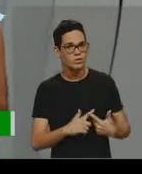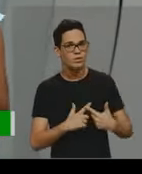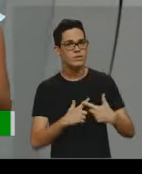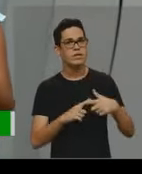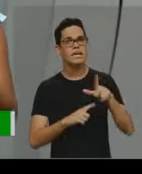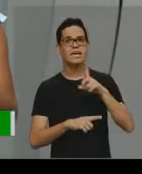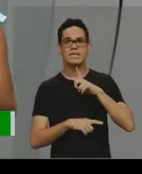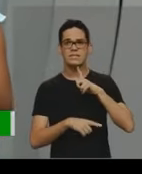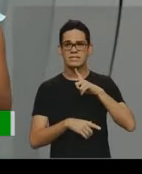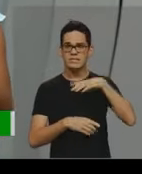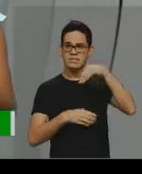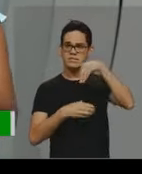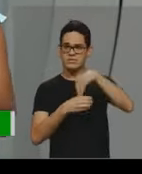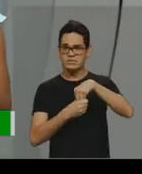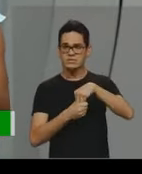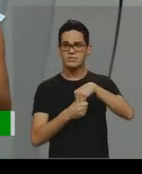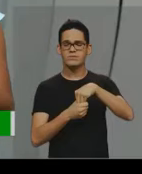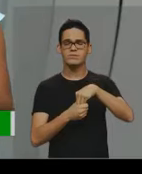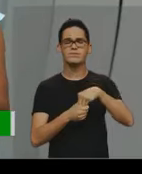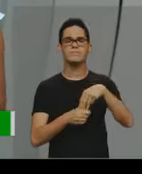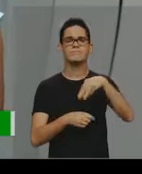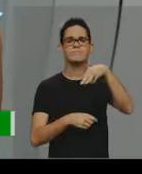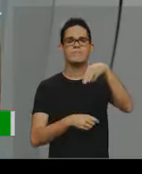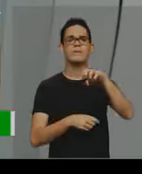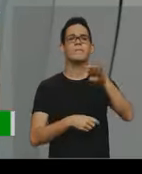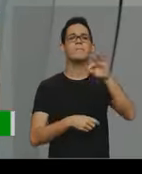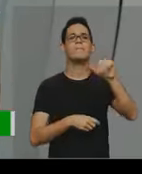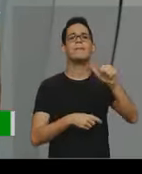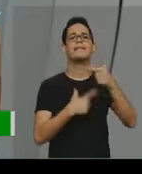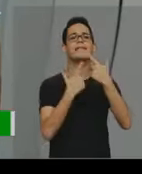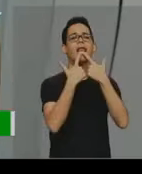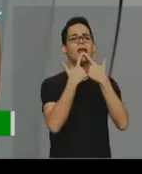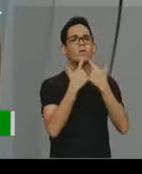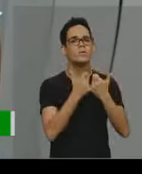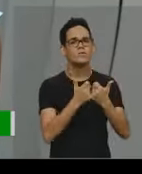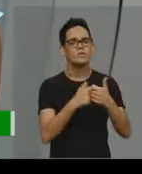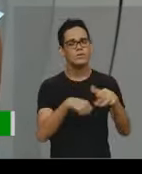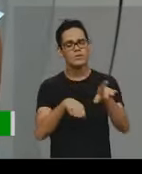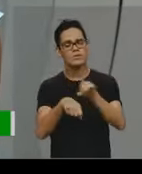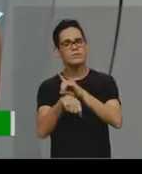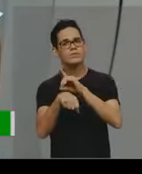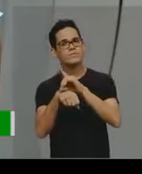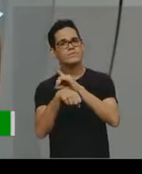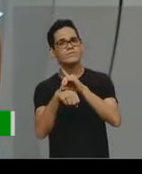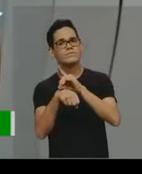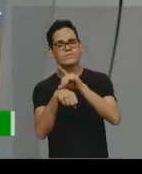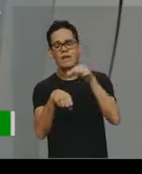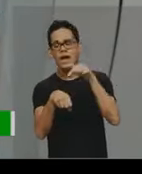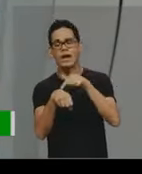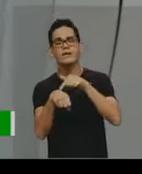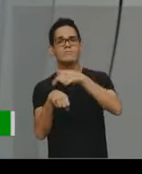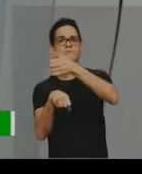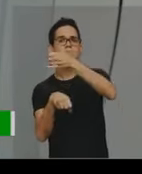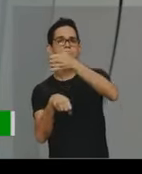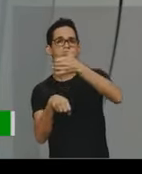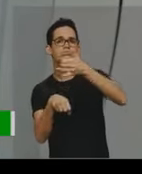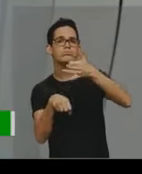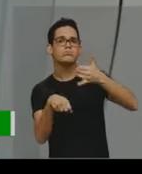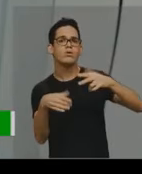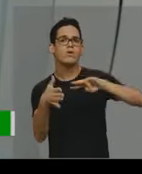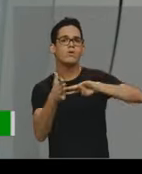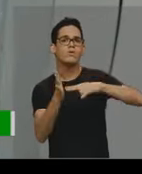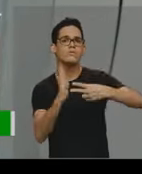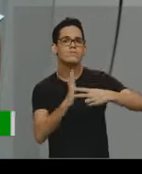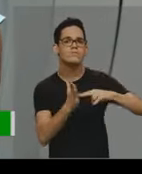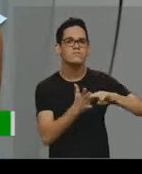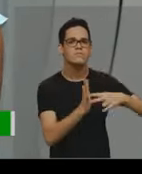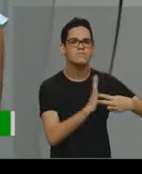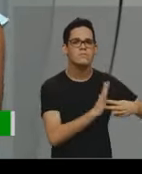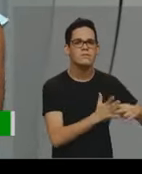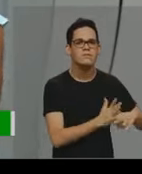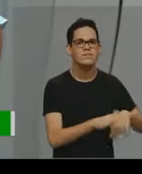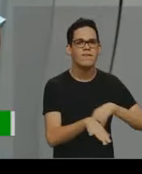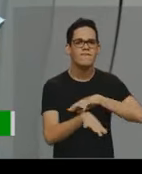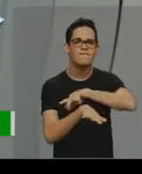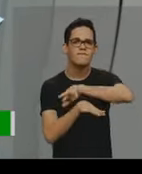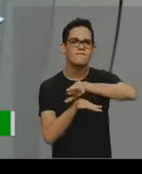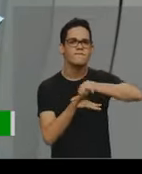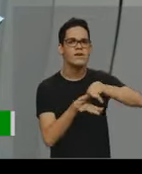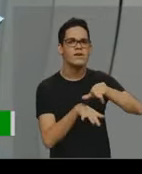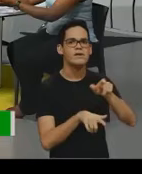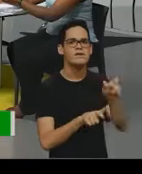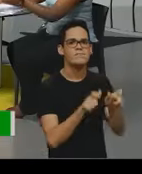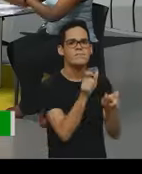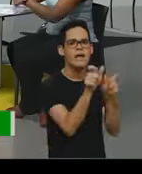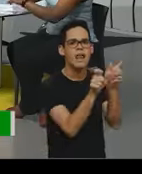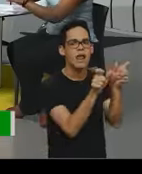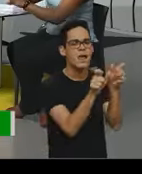o dicionário é um composto, né, ali, que explica o significado da palavra, então, eu uso